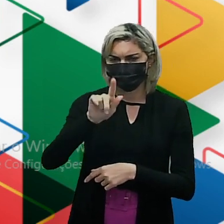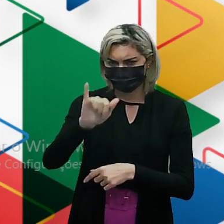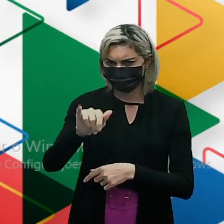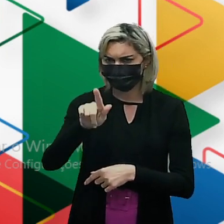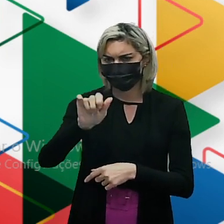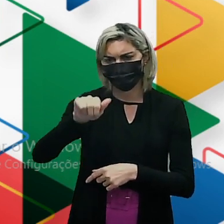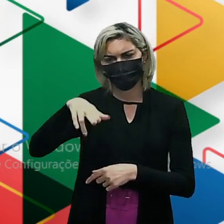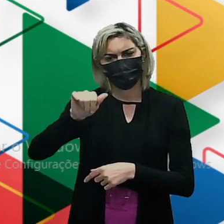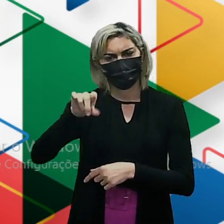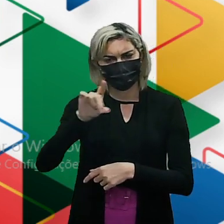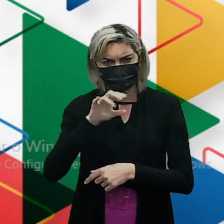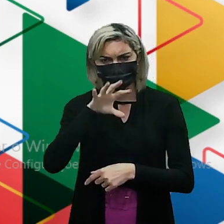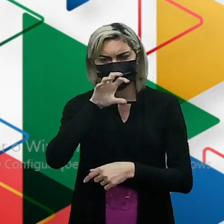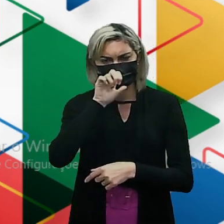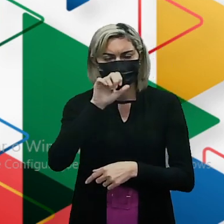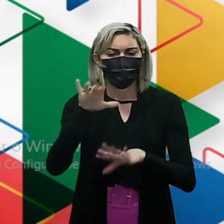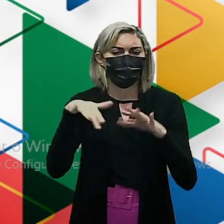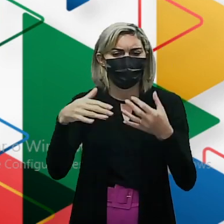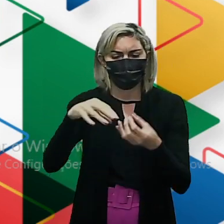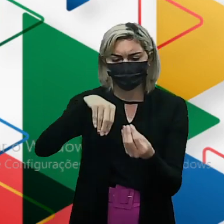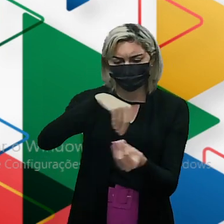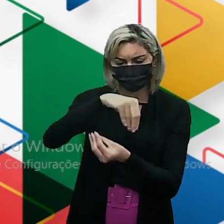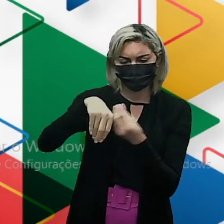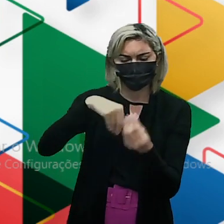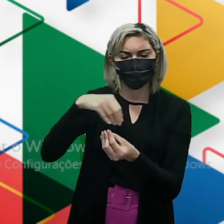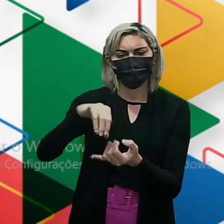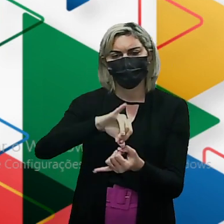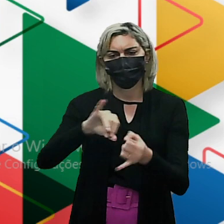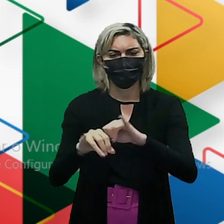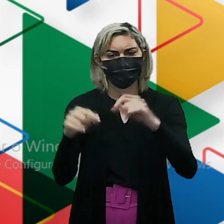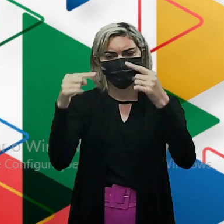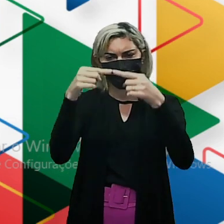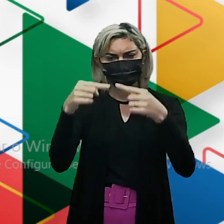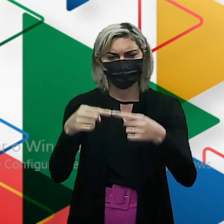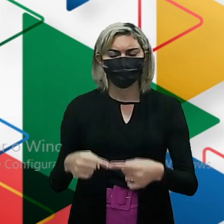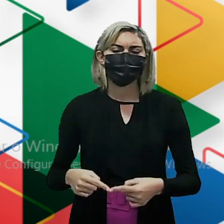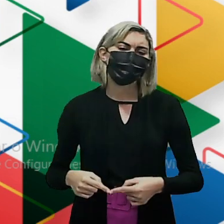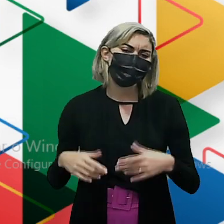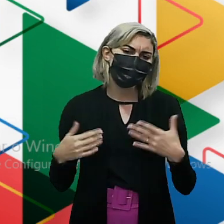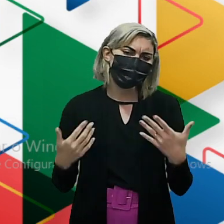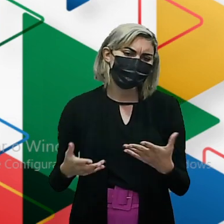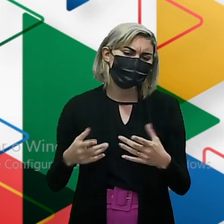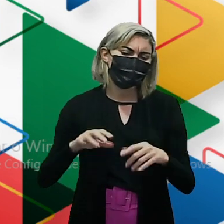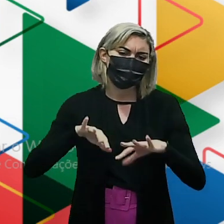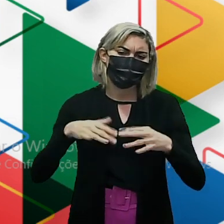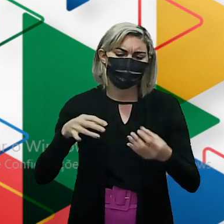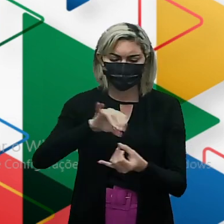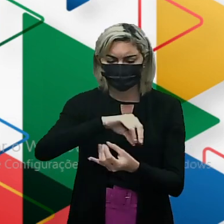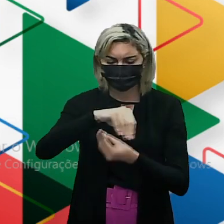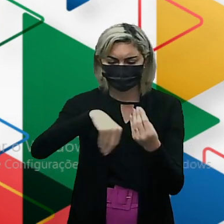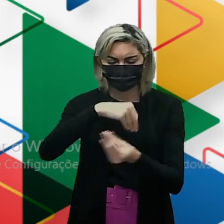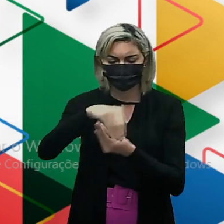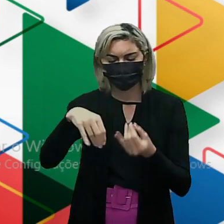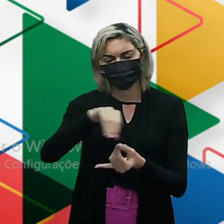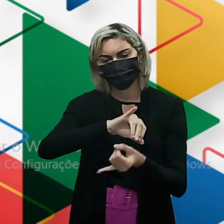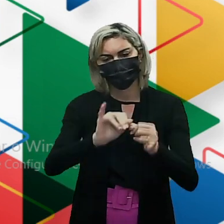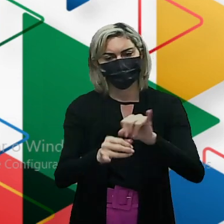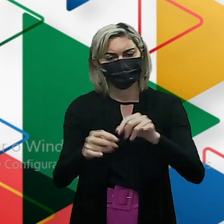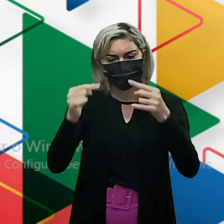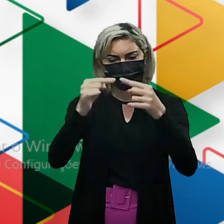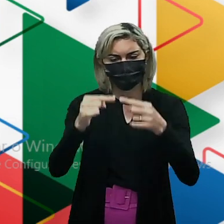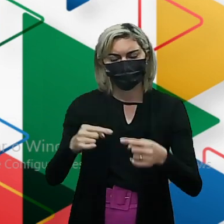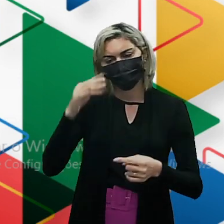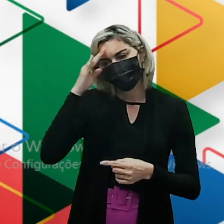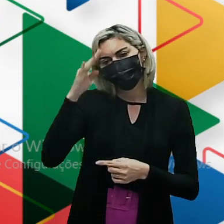o elemento químico Tu acha que deve estar Associado a esta função? Que elemento químico É o elemento chave